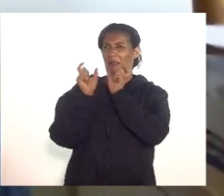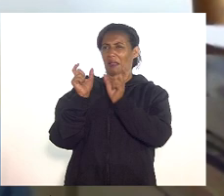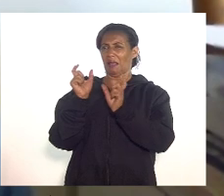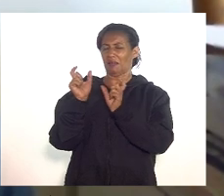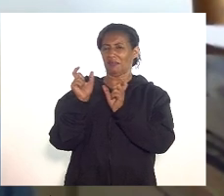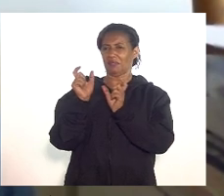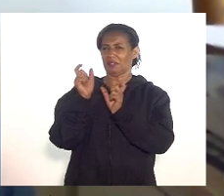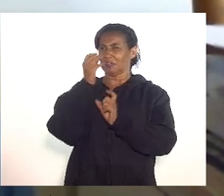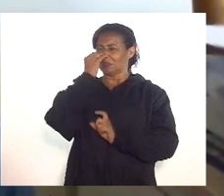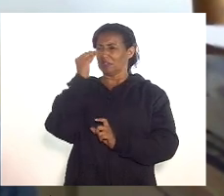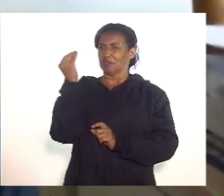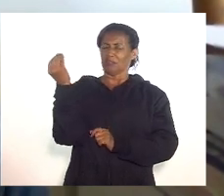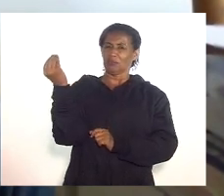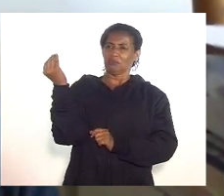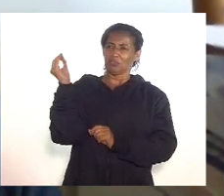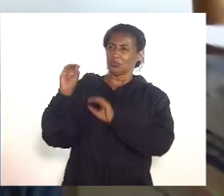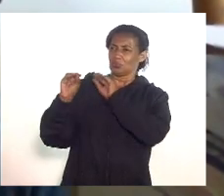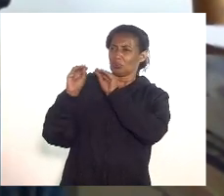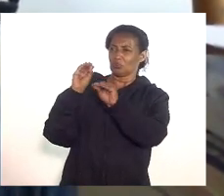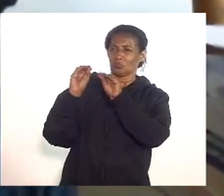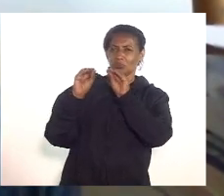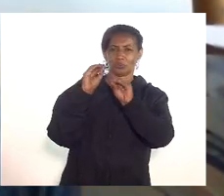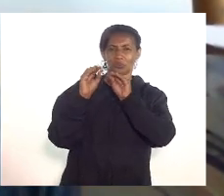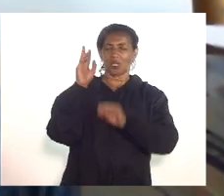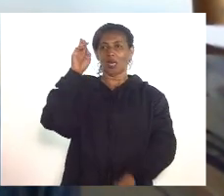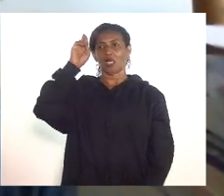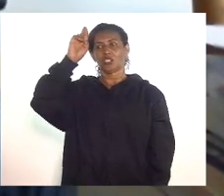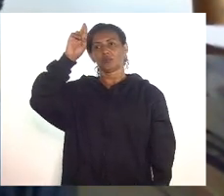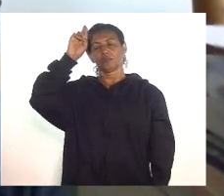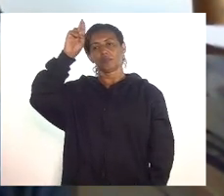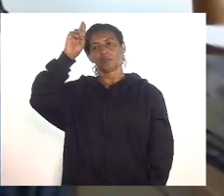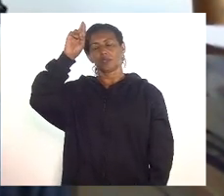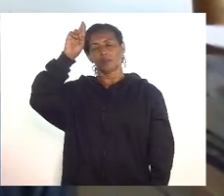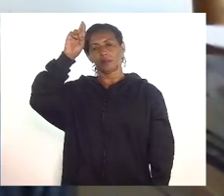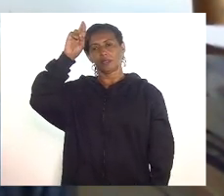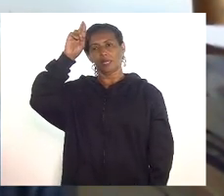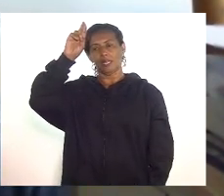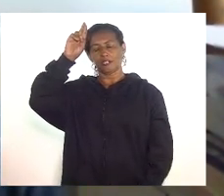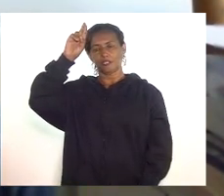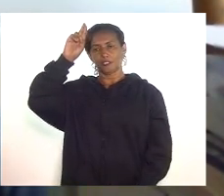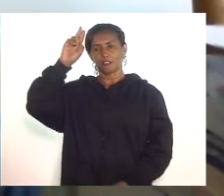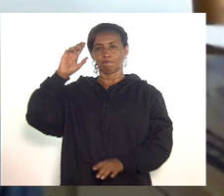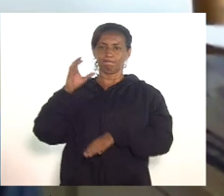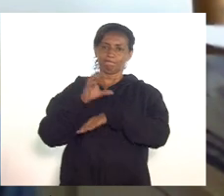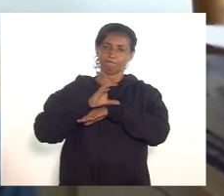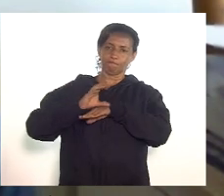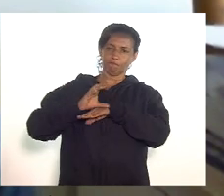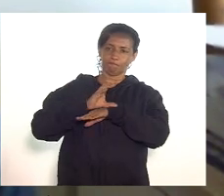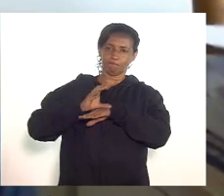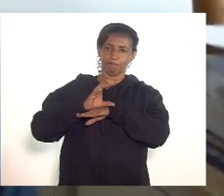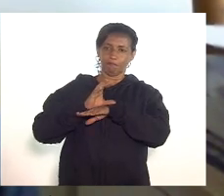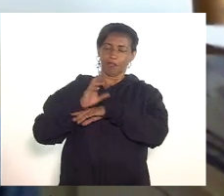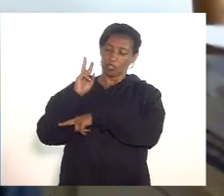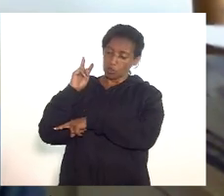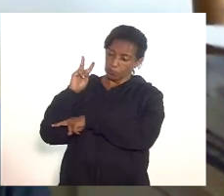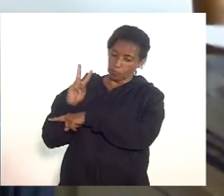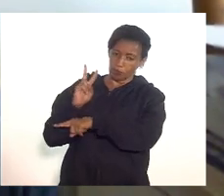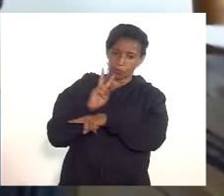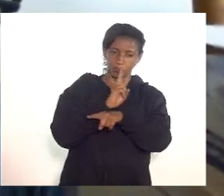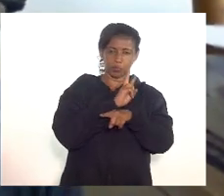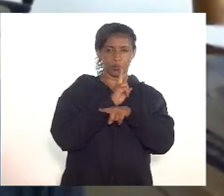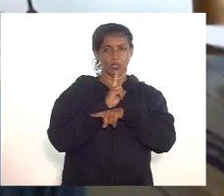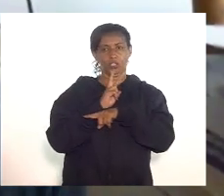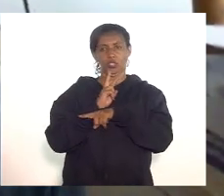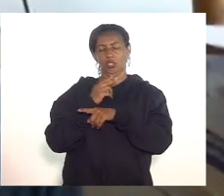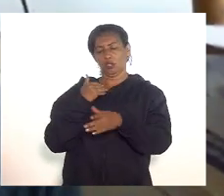voluntariamente as suas responsabilidades constitucionais de proteger a